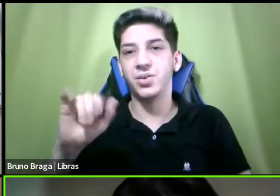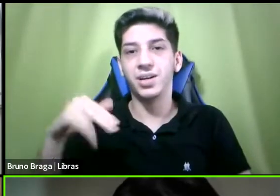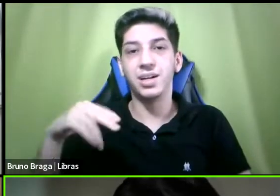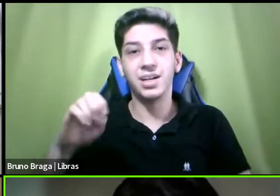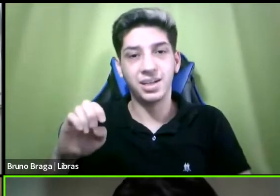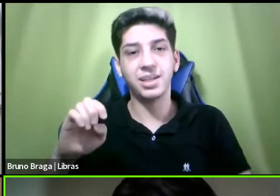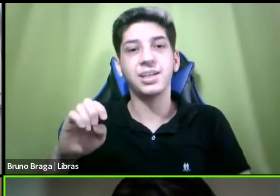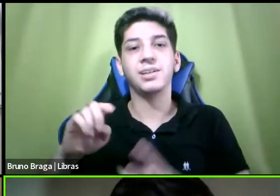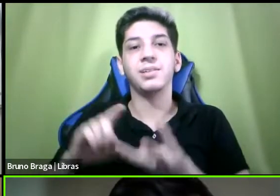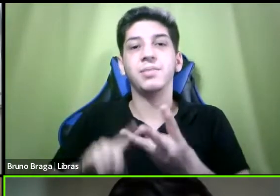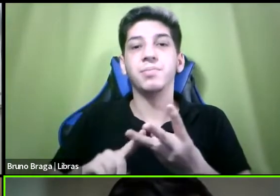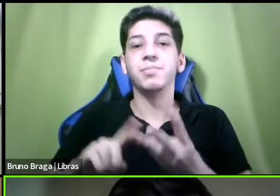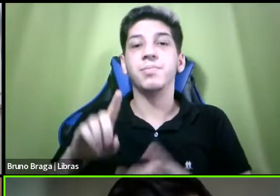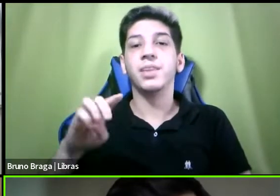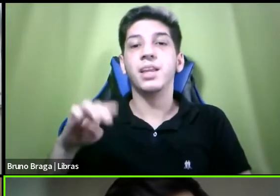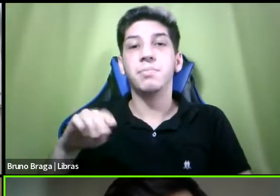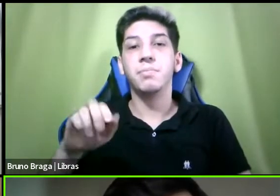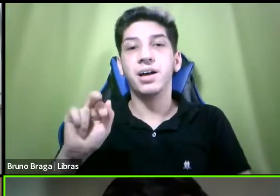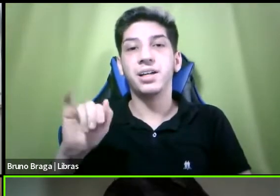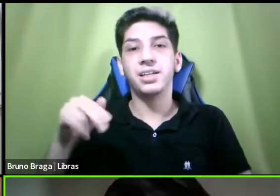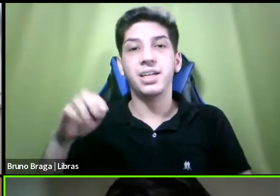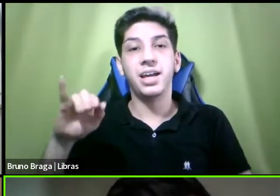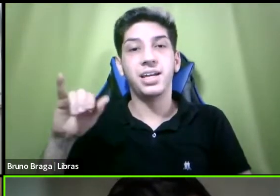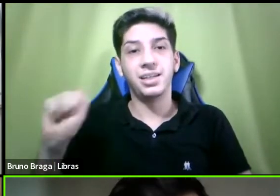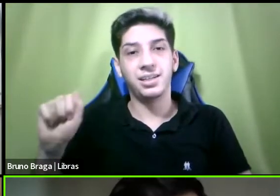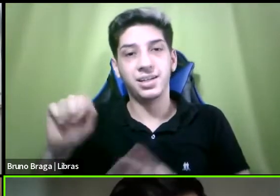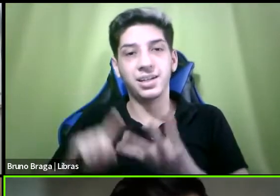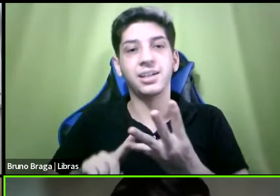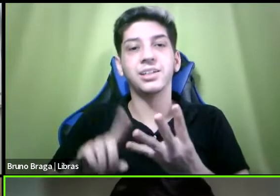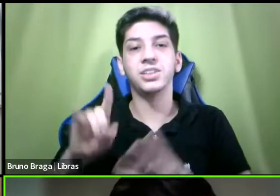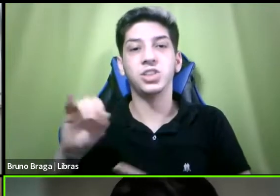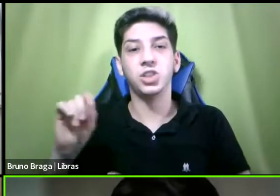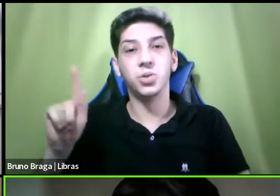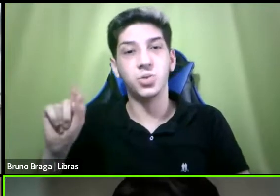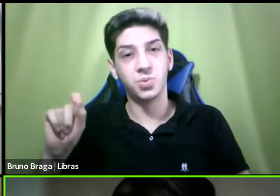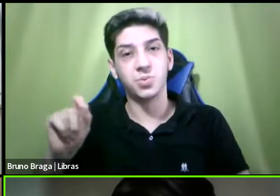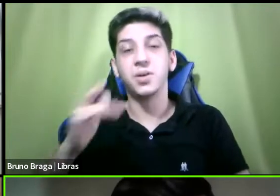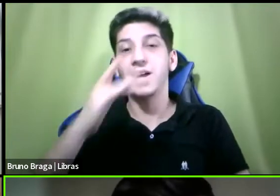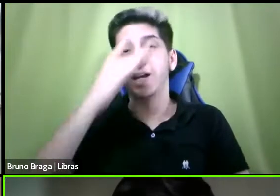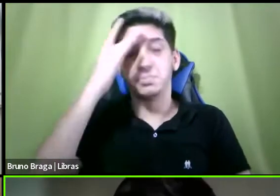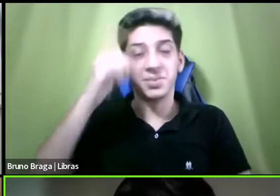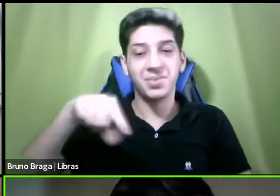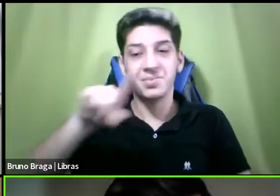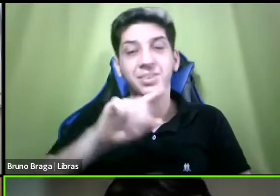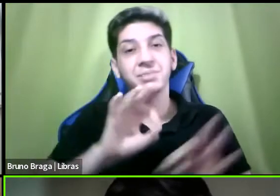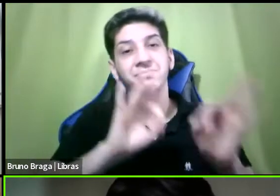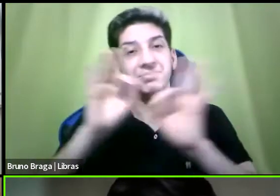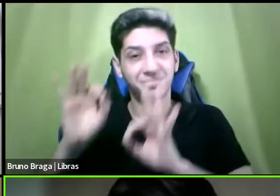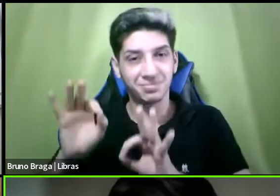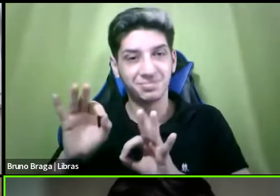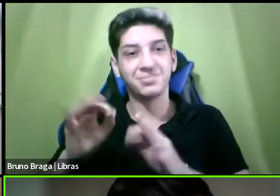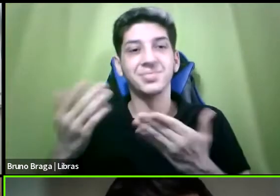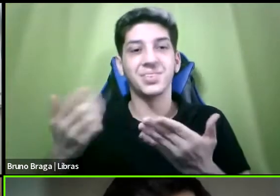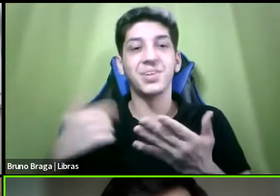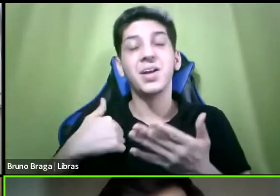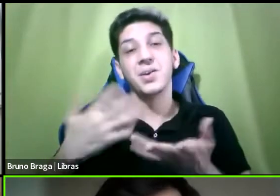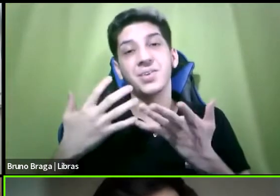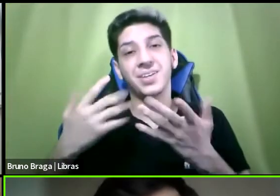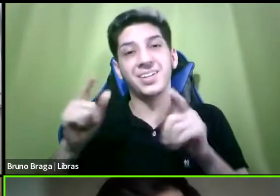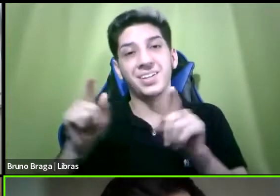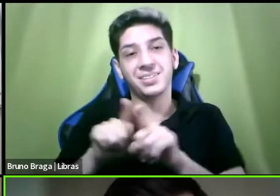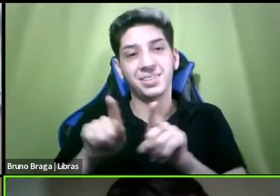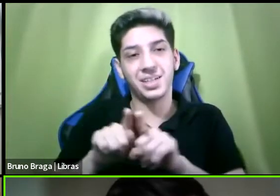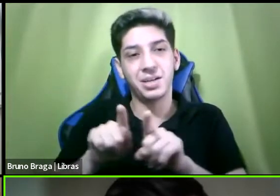todos todos aqui presentes as pessoas que nos acompanharam até então eu queria fazer coro também com o que